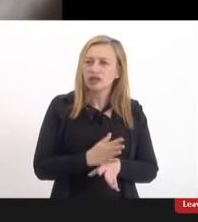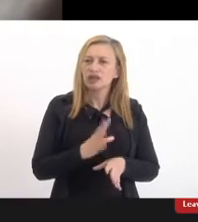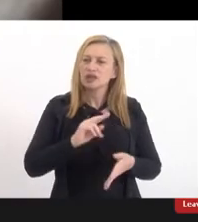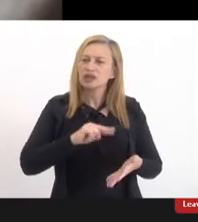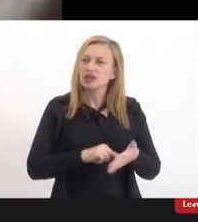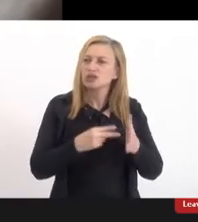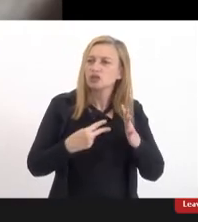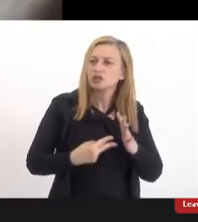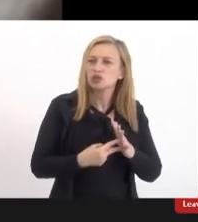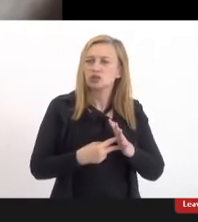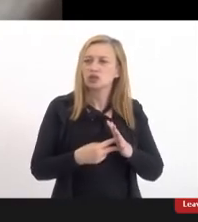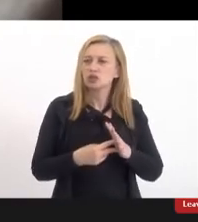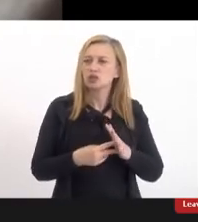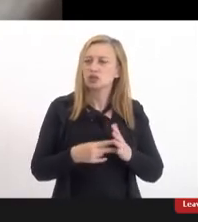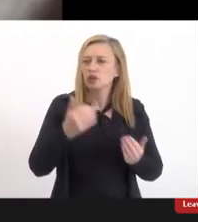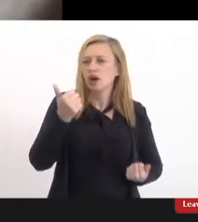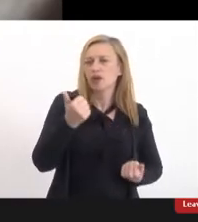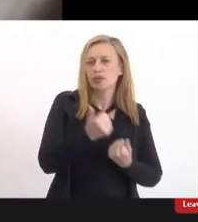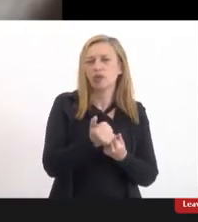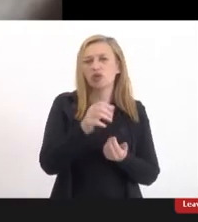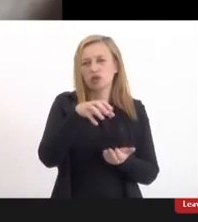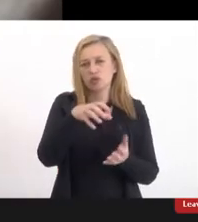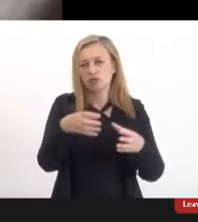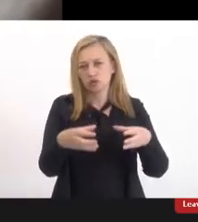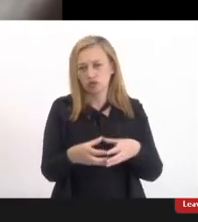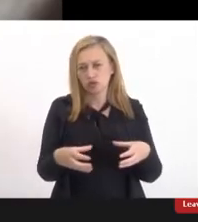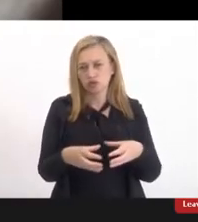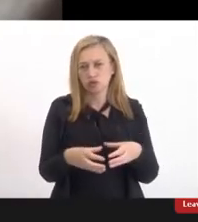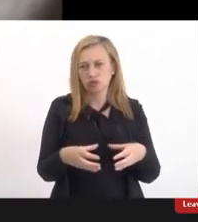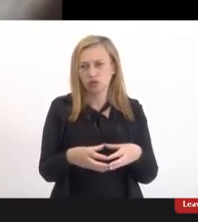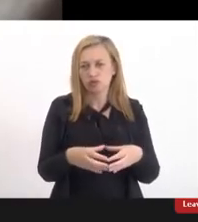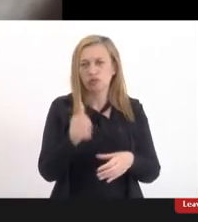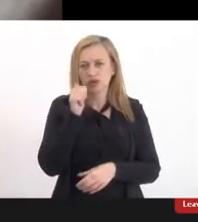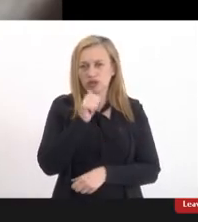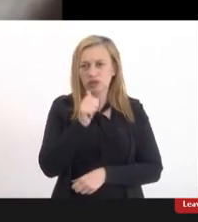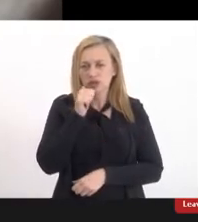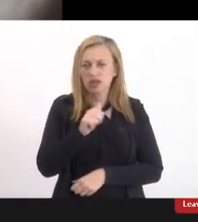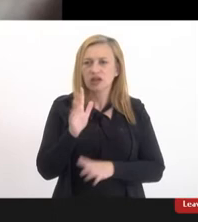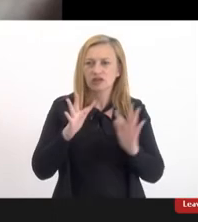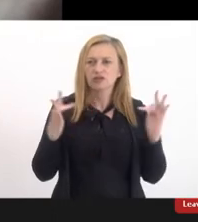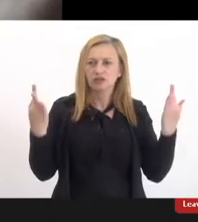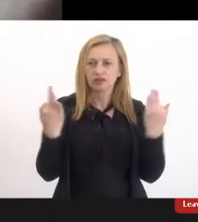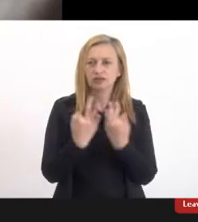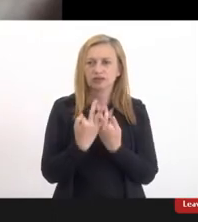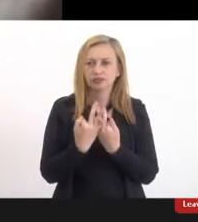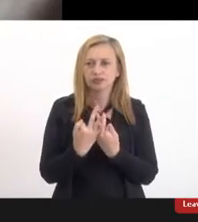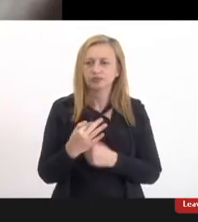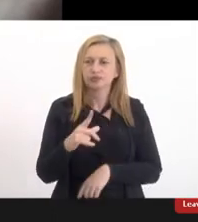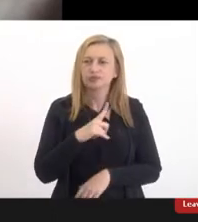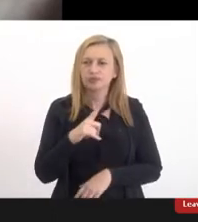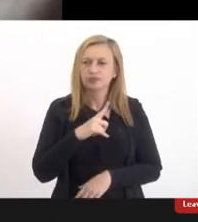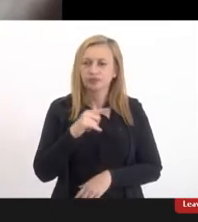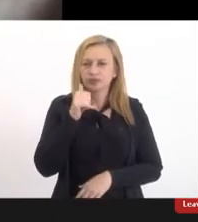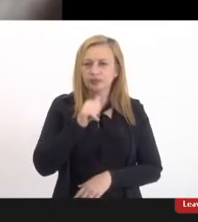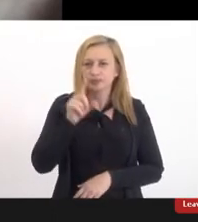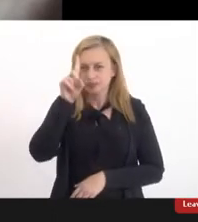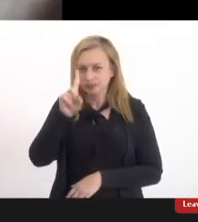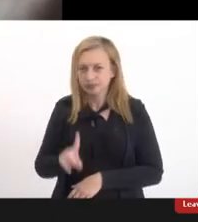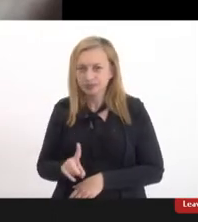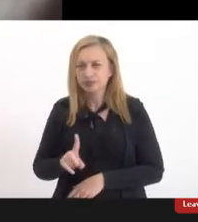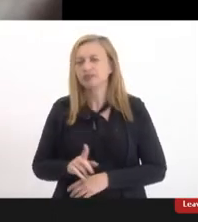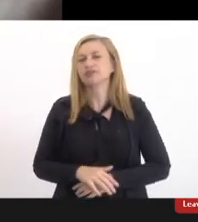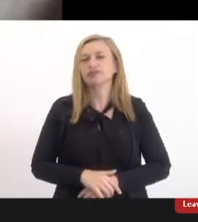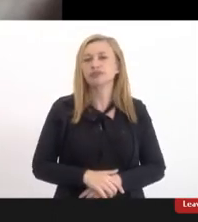traduzindo como redes de apoio para essas mulheres as famílias que tem mulheres com deficiência